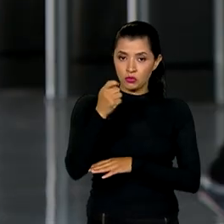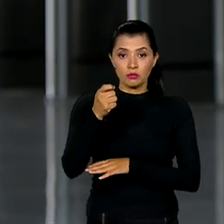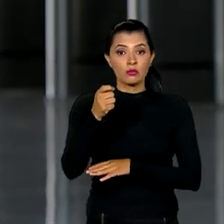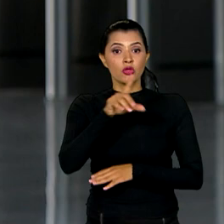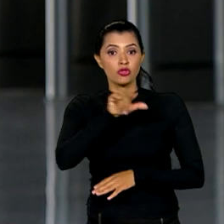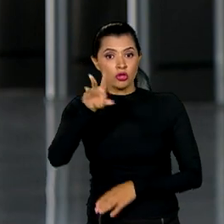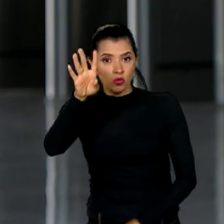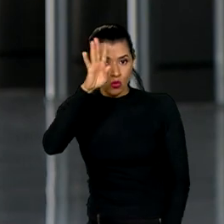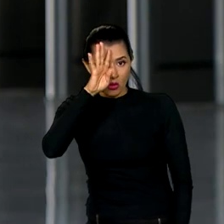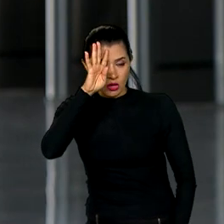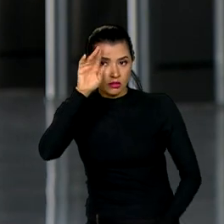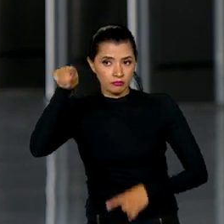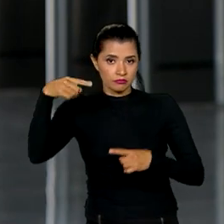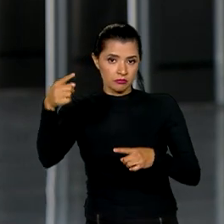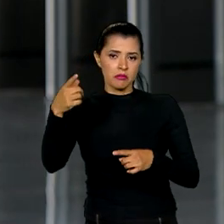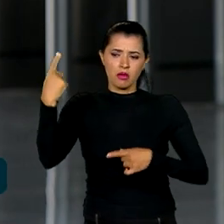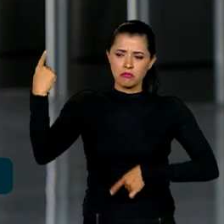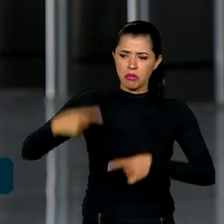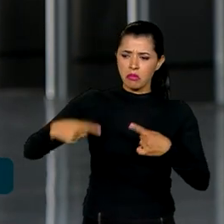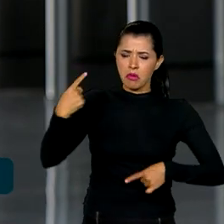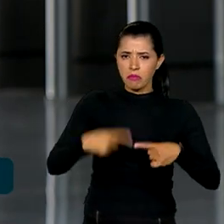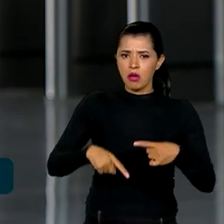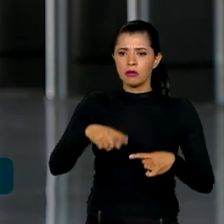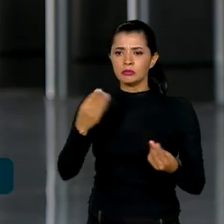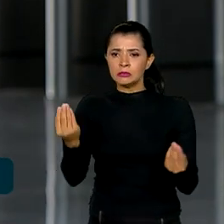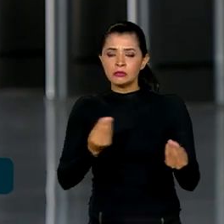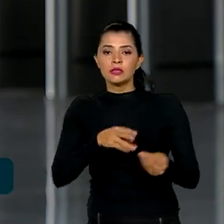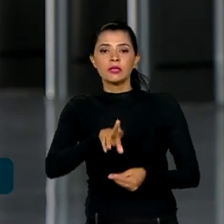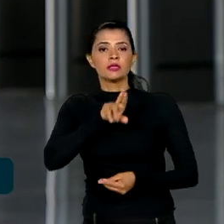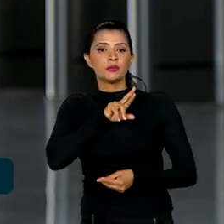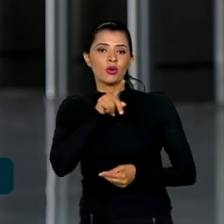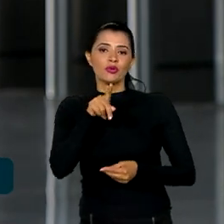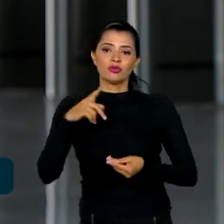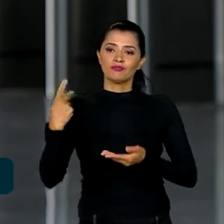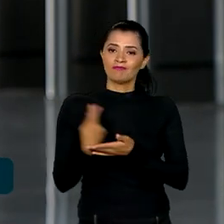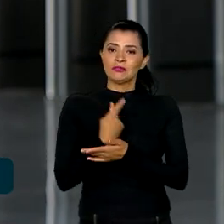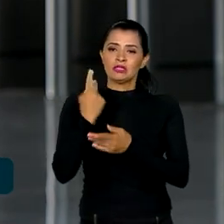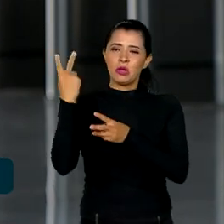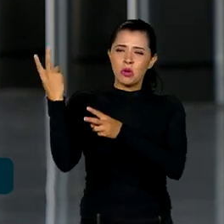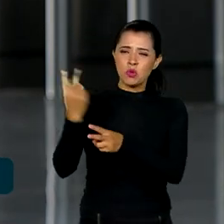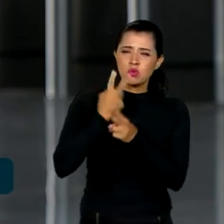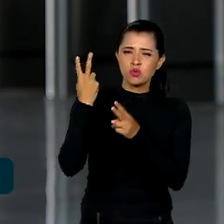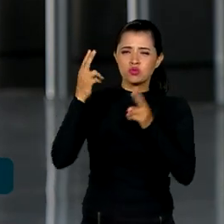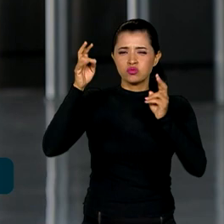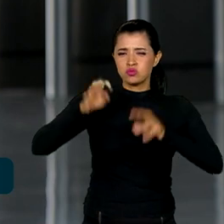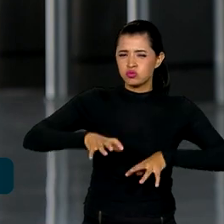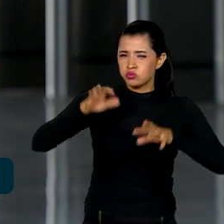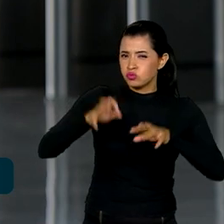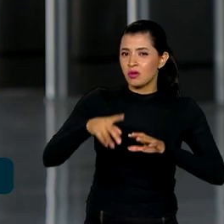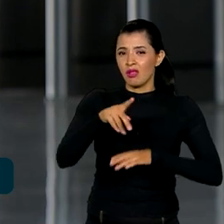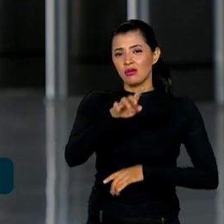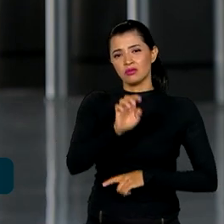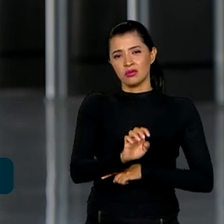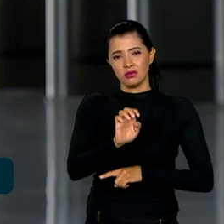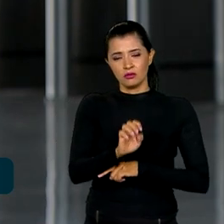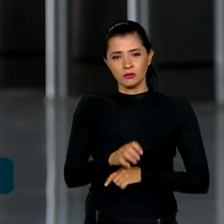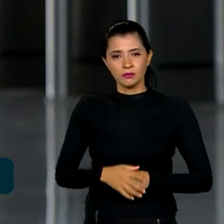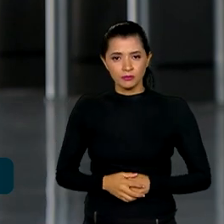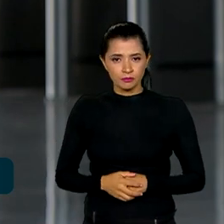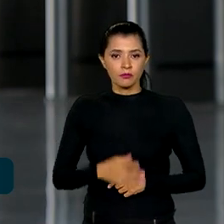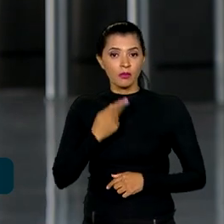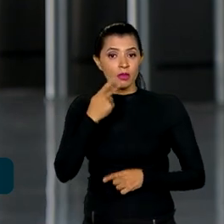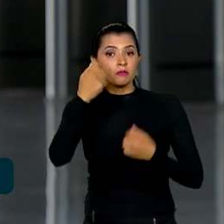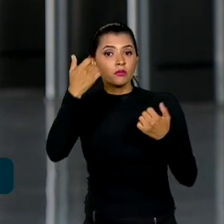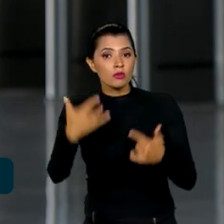quarta-feira para discutir ações em resposta à tragédia causada por um ciclone extra-tropical no Estado. Segundo